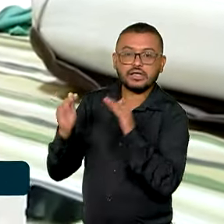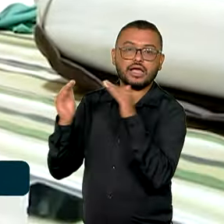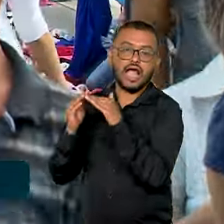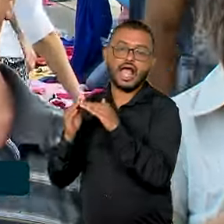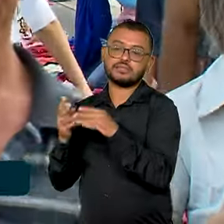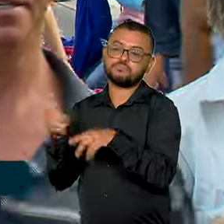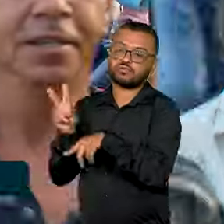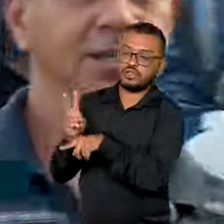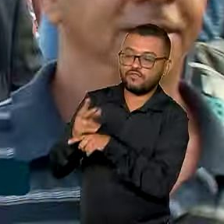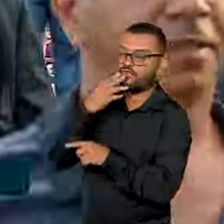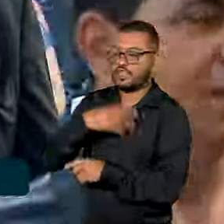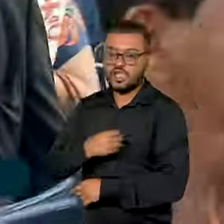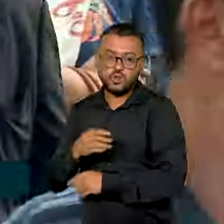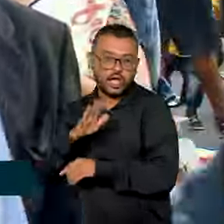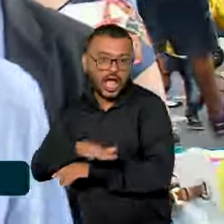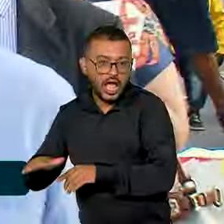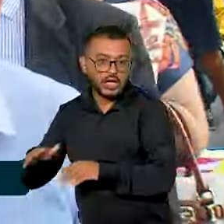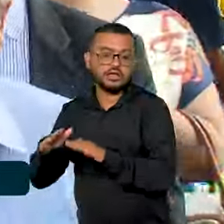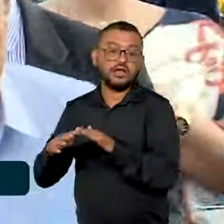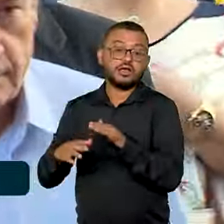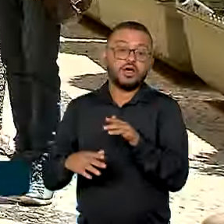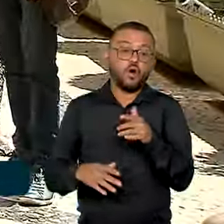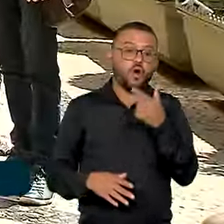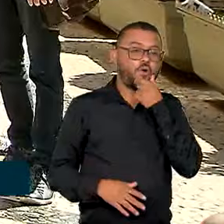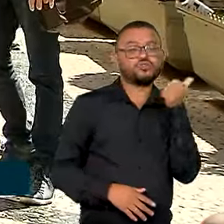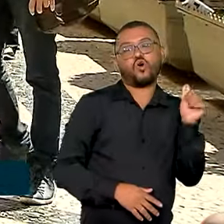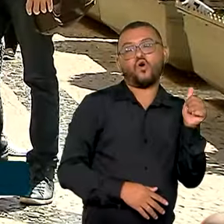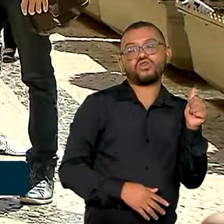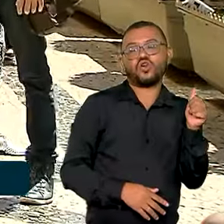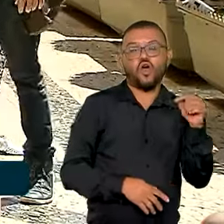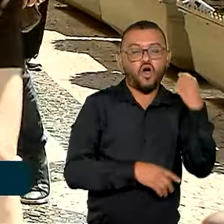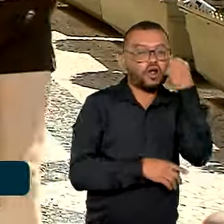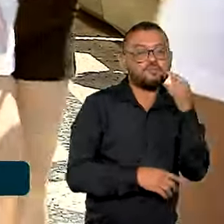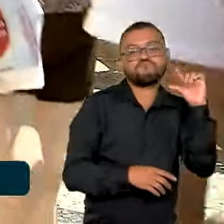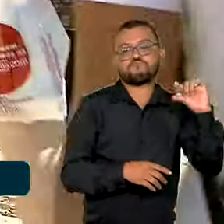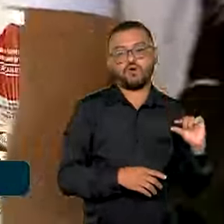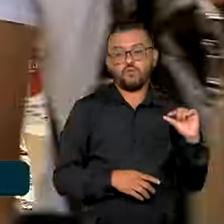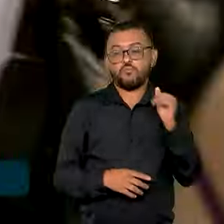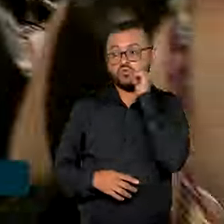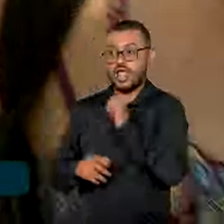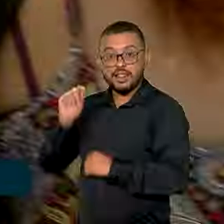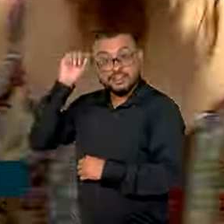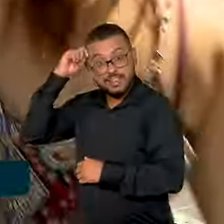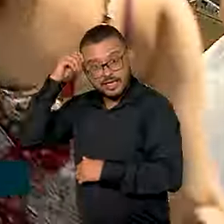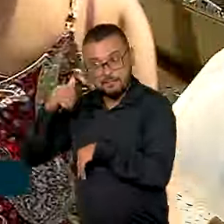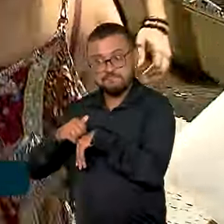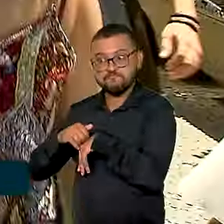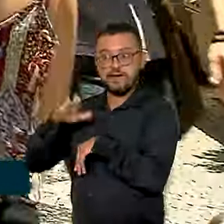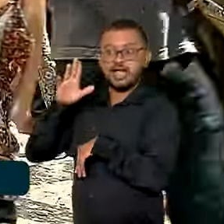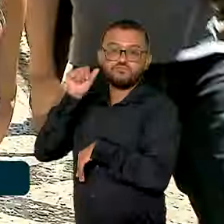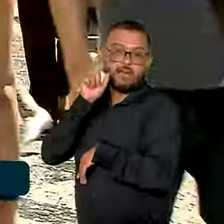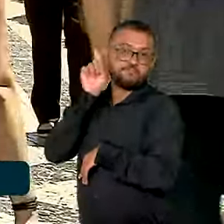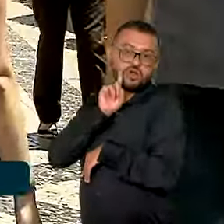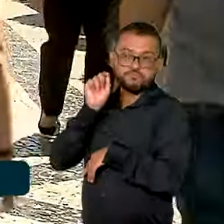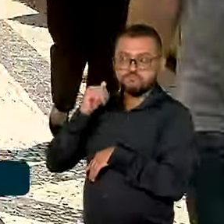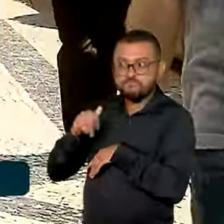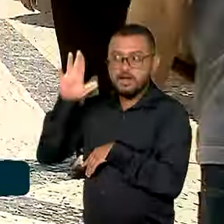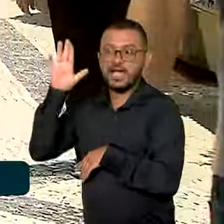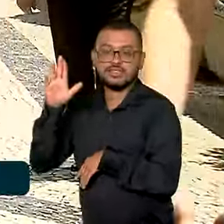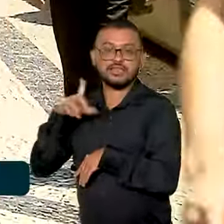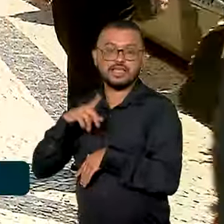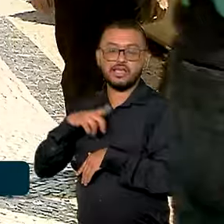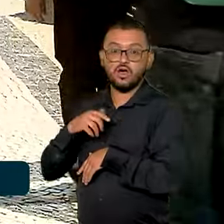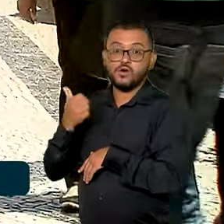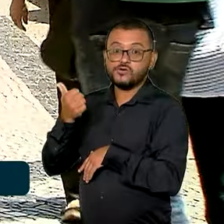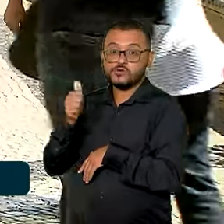pessoas, os homens gastaram 11 horas. As mulheres pretas ou pardas dedicaram mais horas por semana nessas